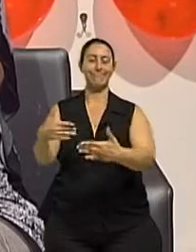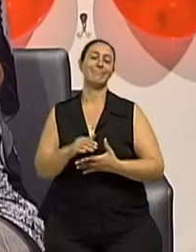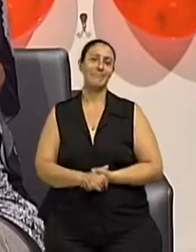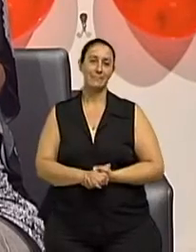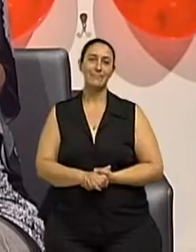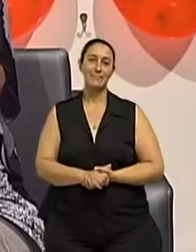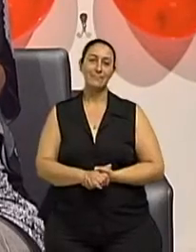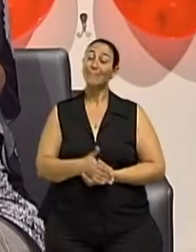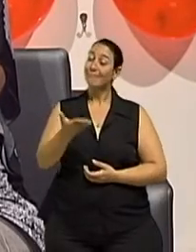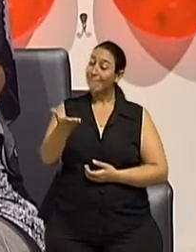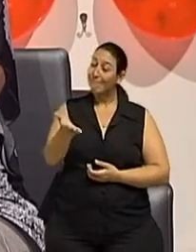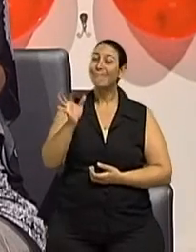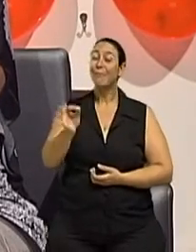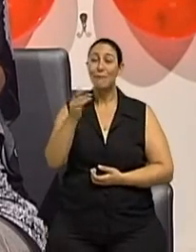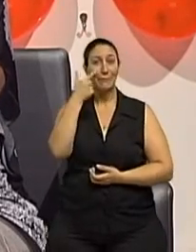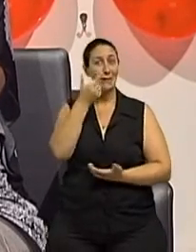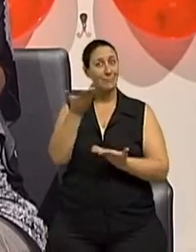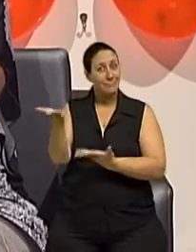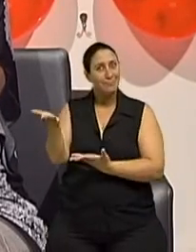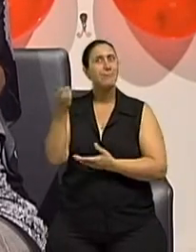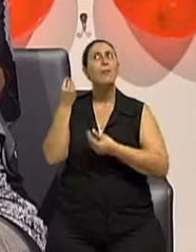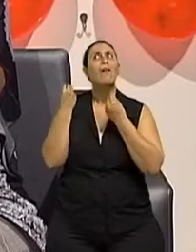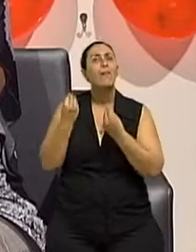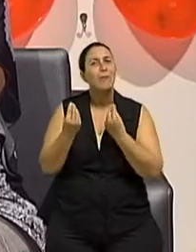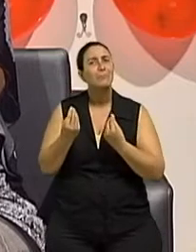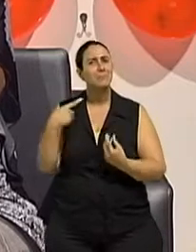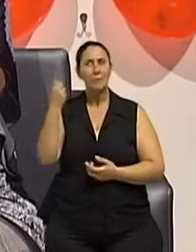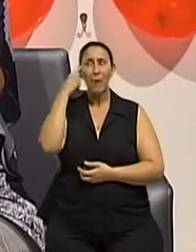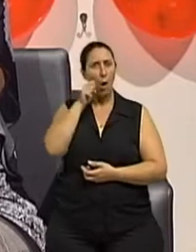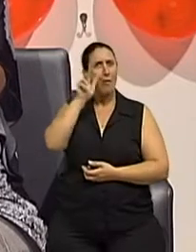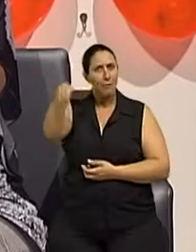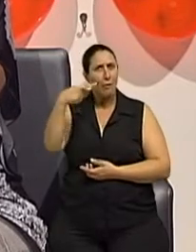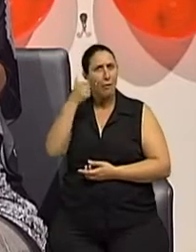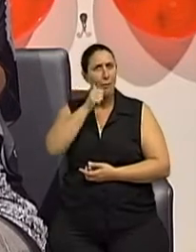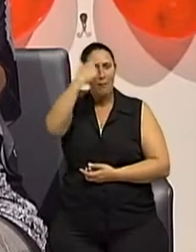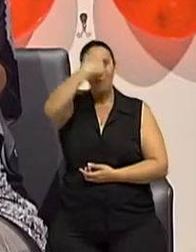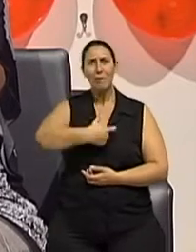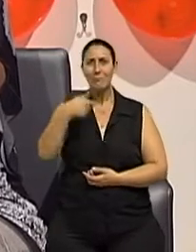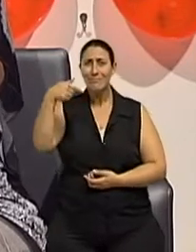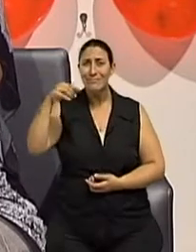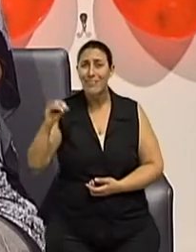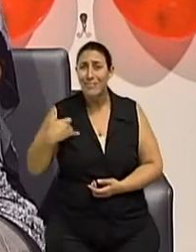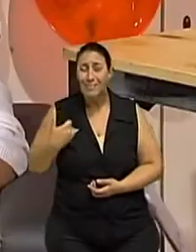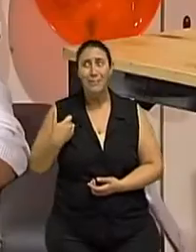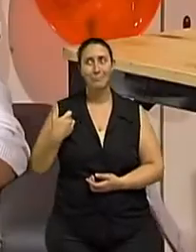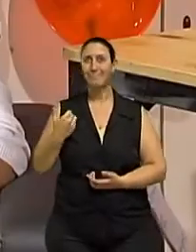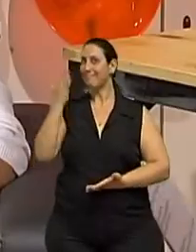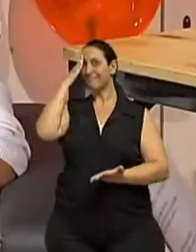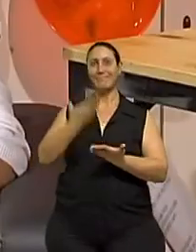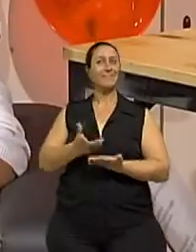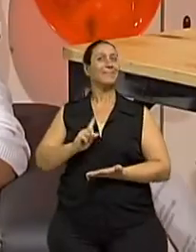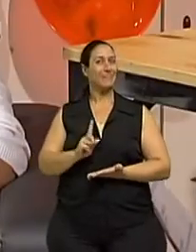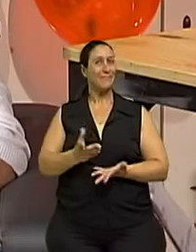Pois é, exatamente isso, né? A gente olhando para ela, quem é que diz que ela tem 70 anos? Né, Eliane? Eliane Blesman